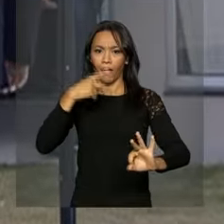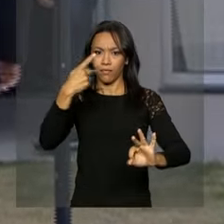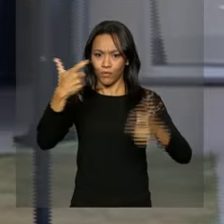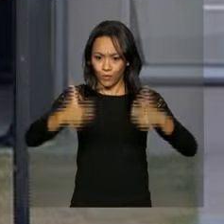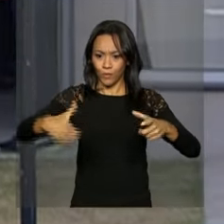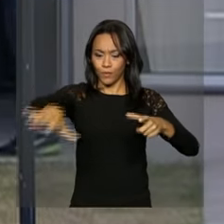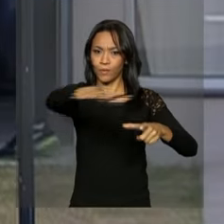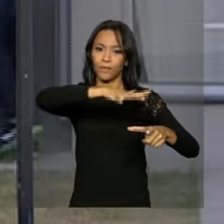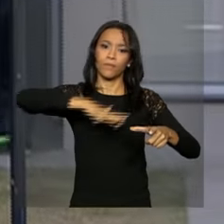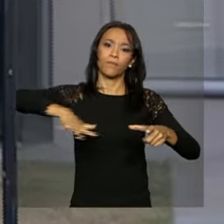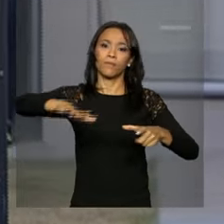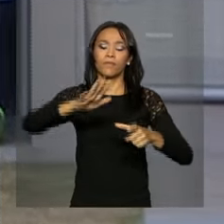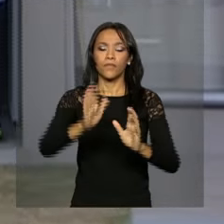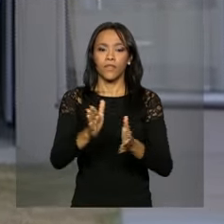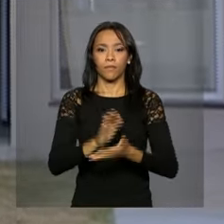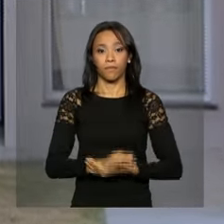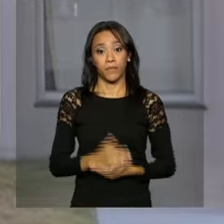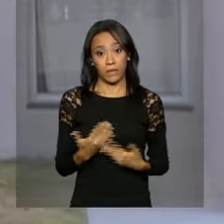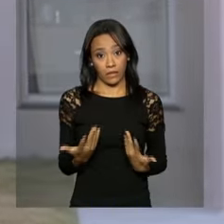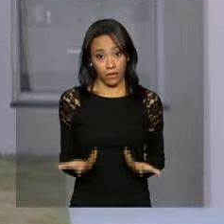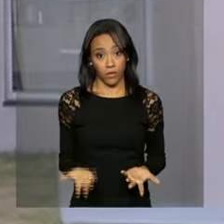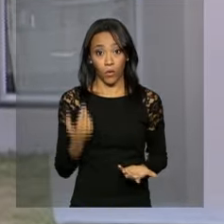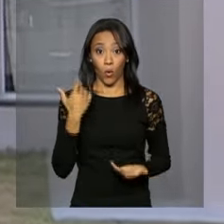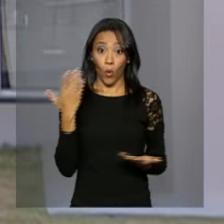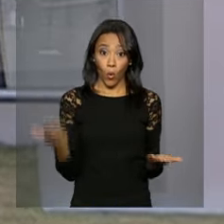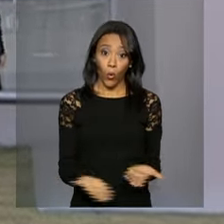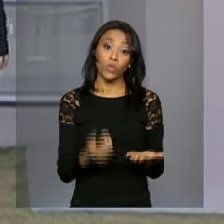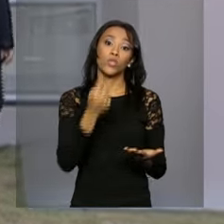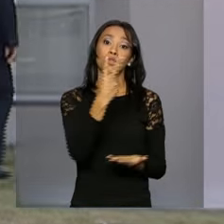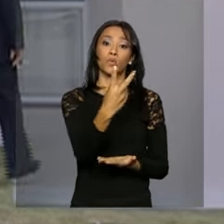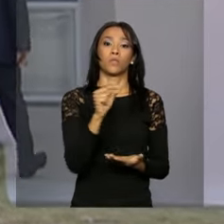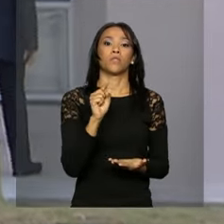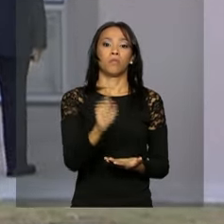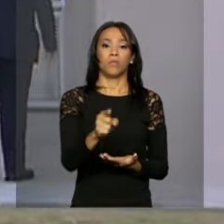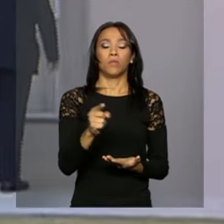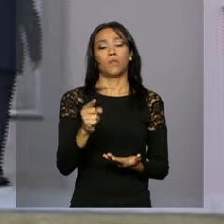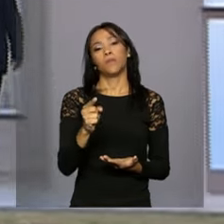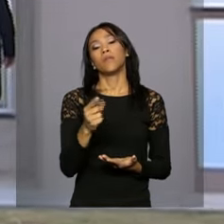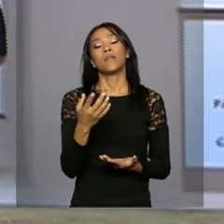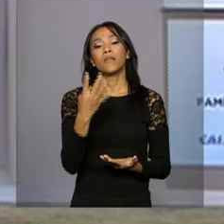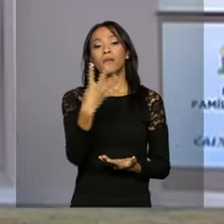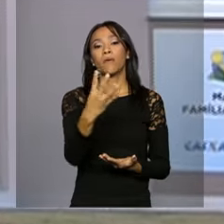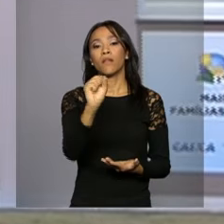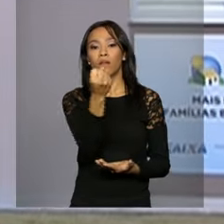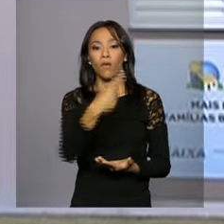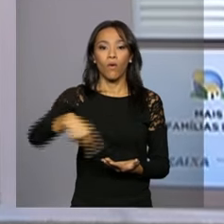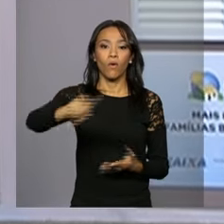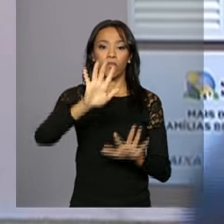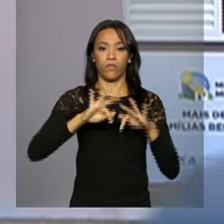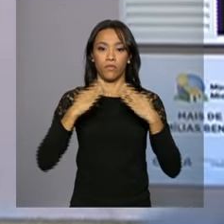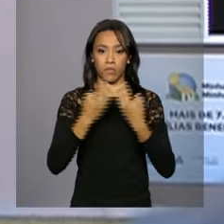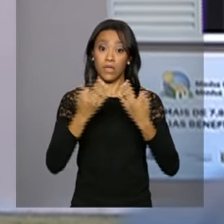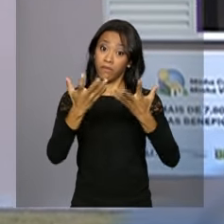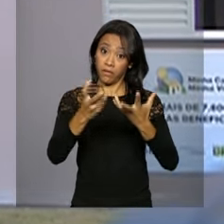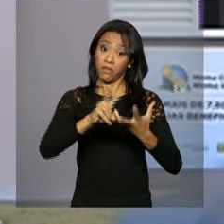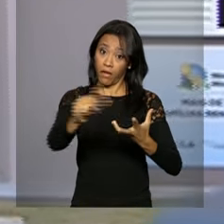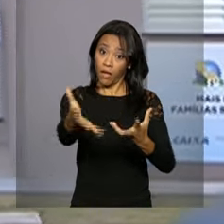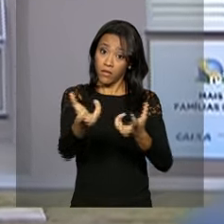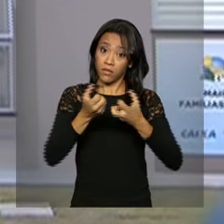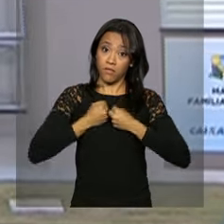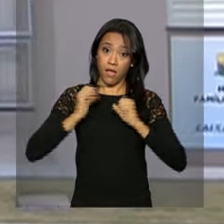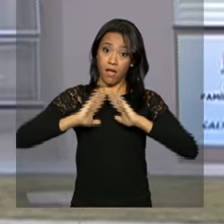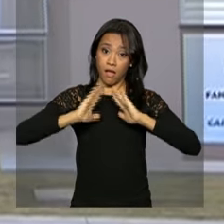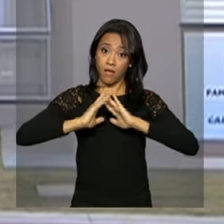condomínio. Bom, hoje são 2 mil e 48 famílias que vão receber a casa própria aí